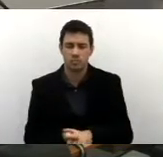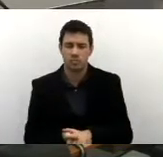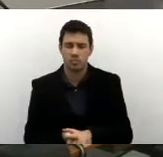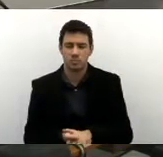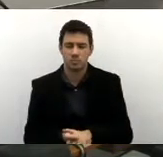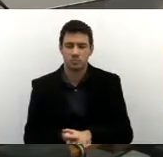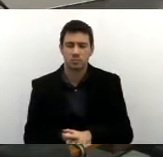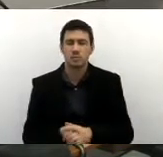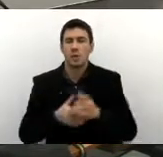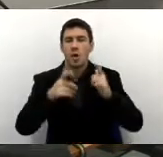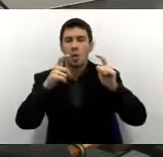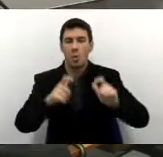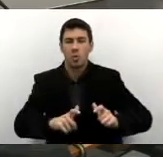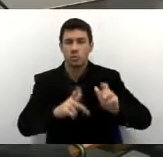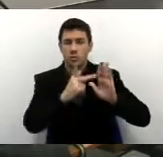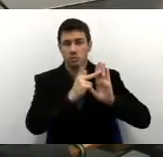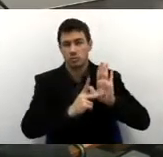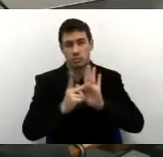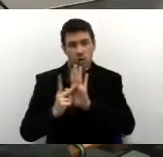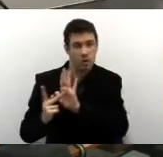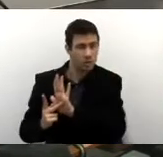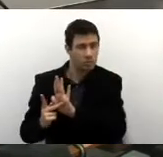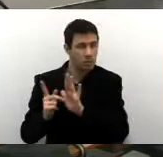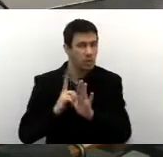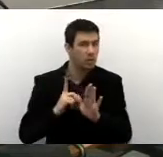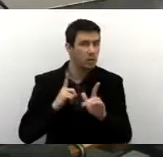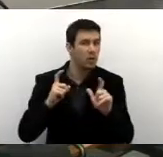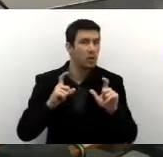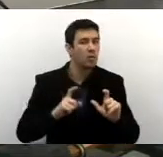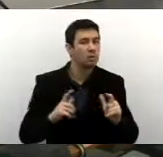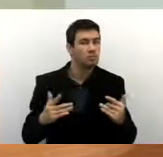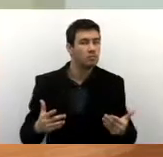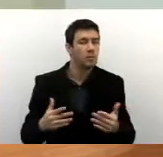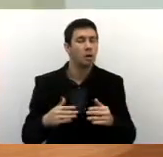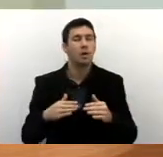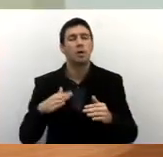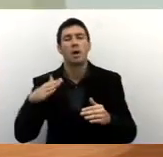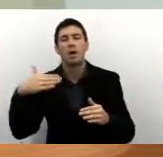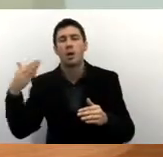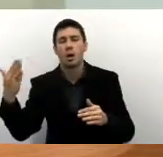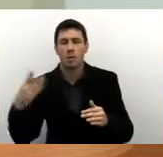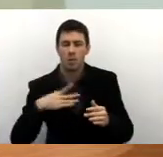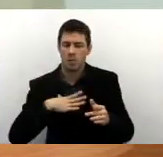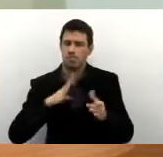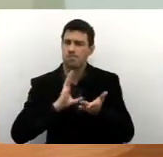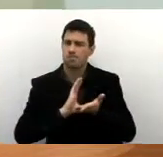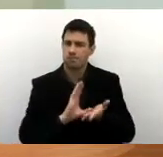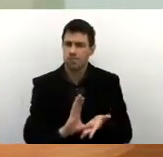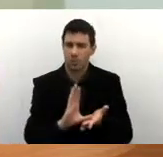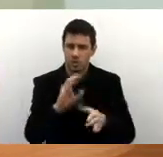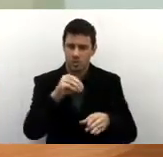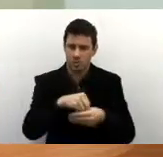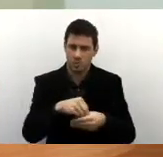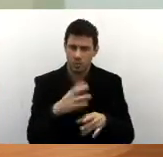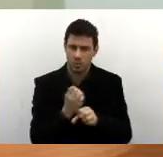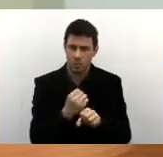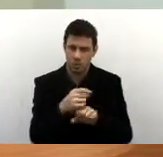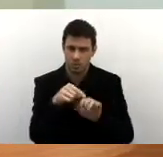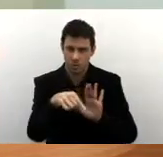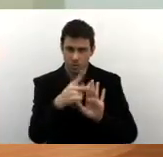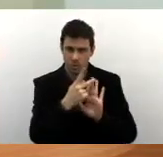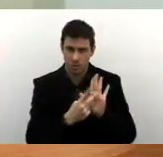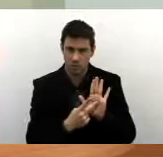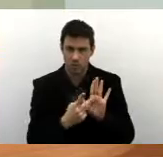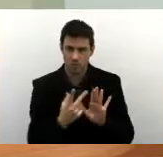onde estão localizados esses programas para a gente ter se situado e qual será o investimento dentro do orçamento para esses programas